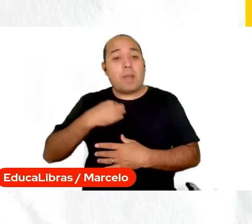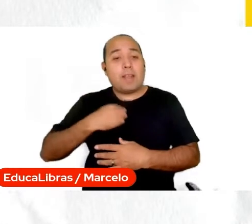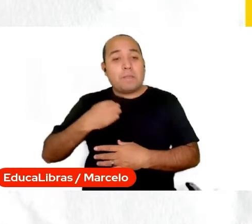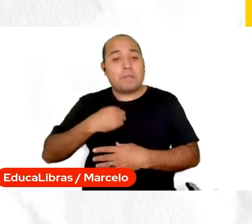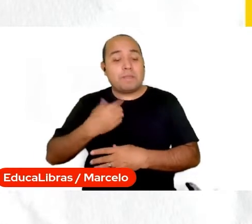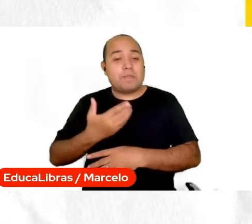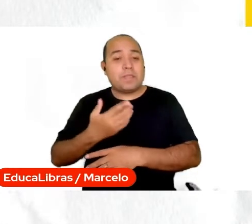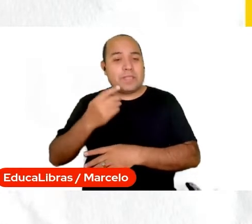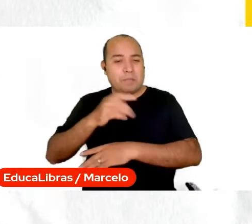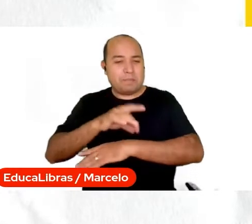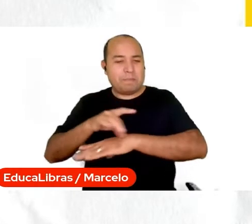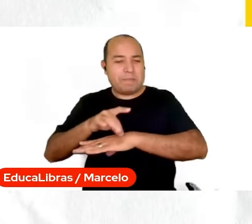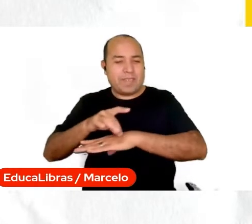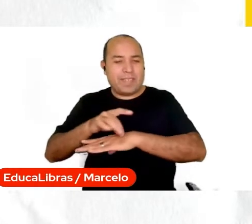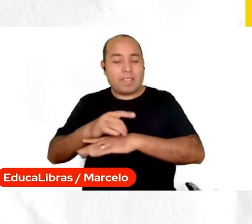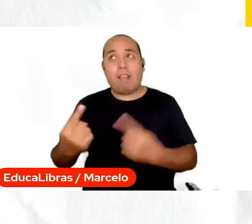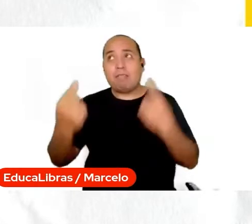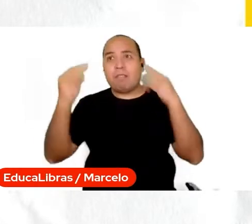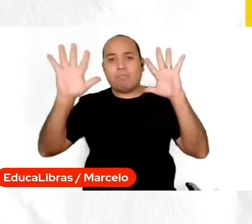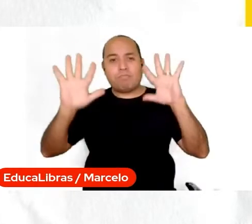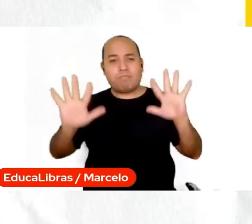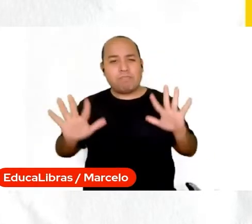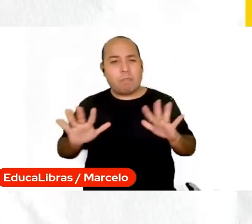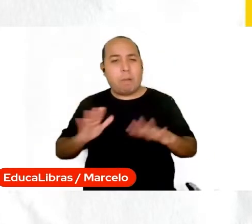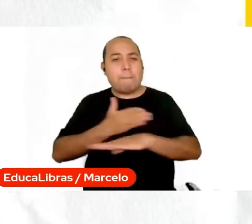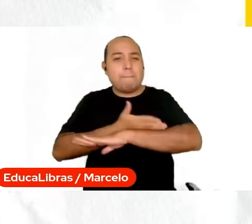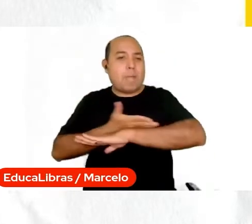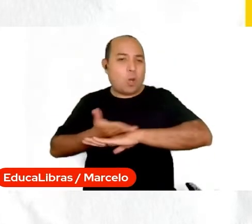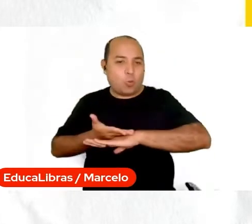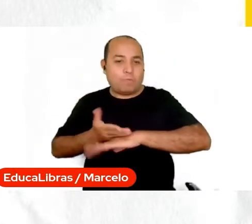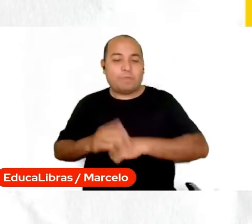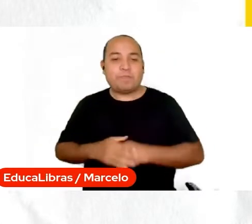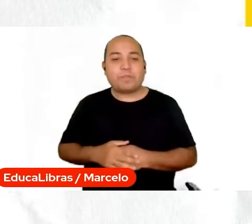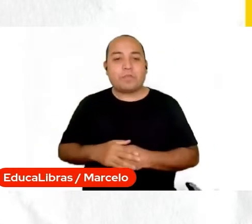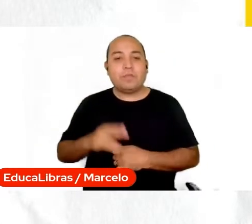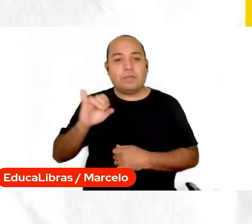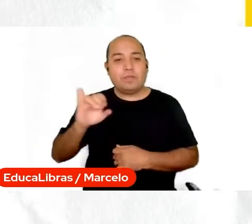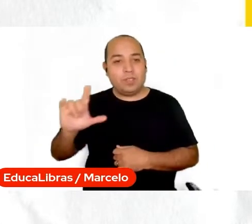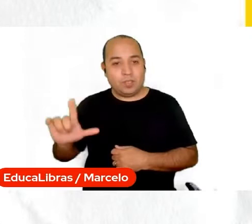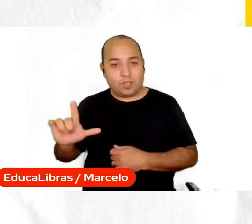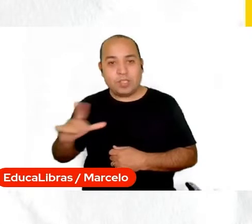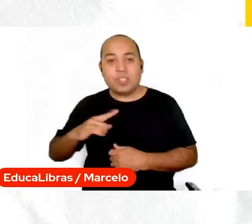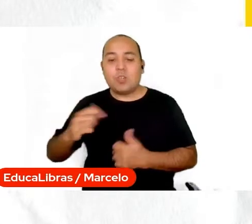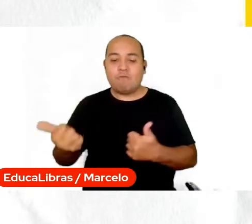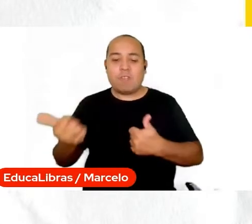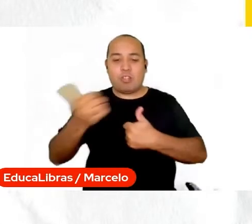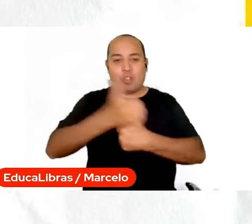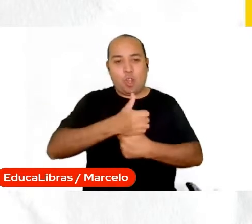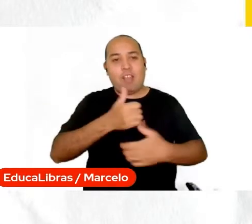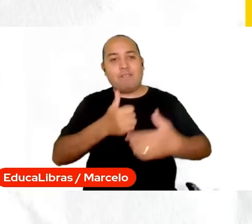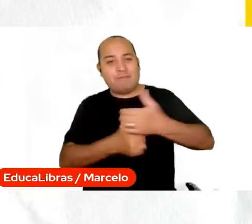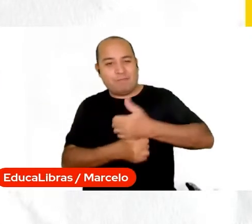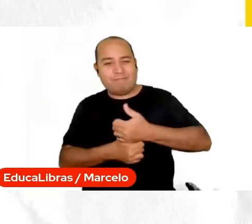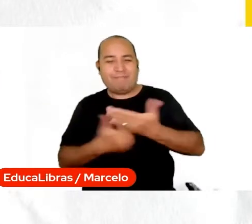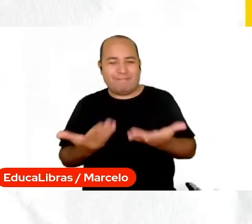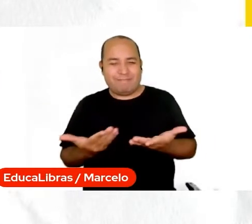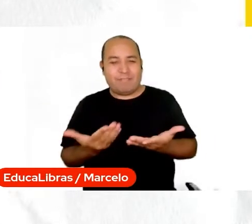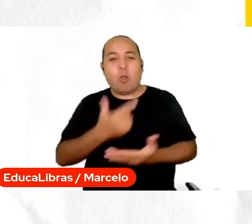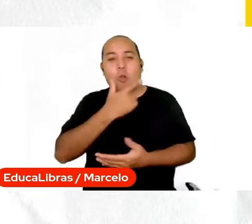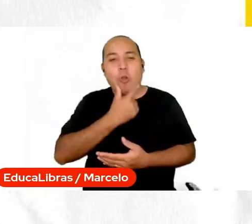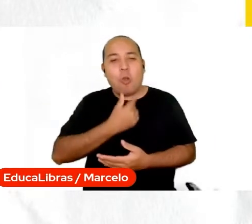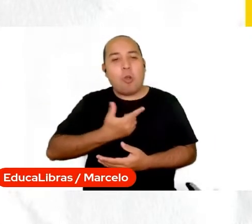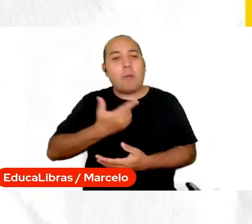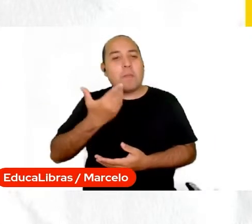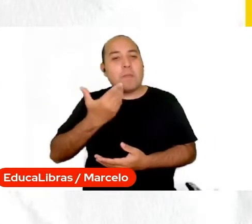na parede atrás dele, branca. O Nil, que também está aqui com a gente, é um homem branco, tem cabelos